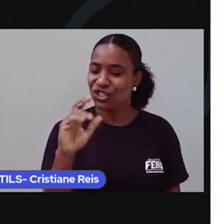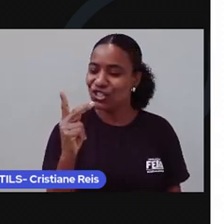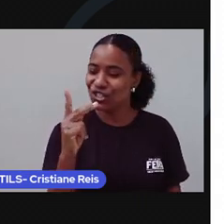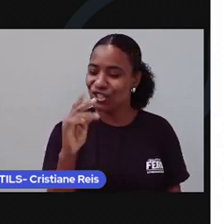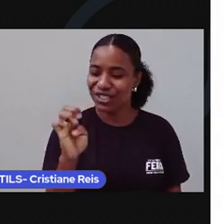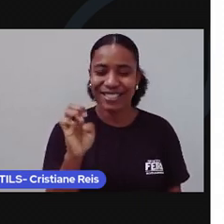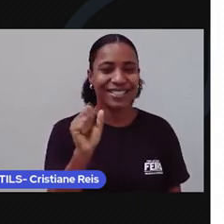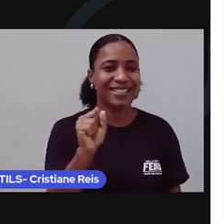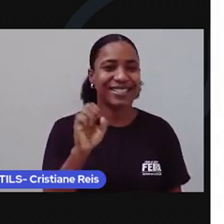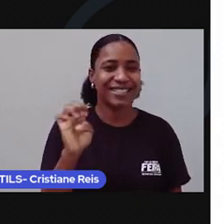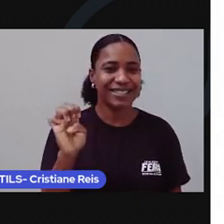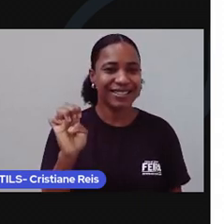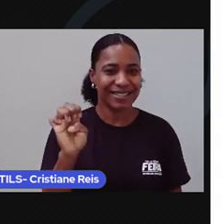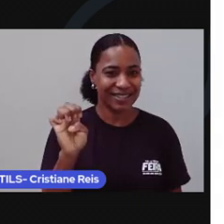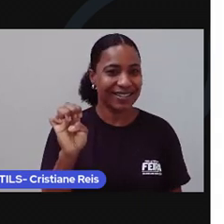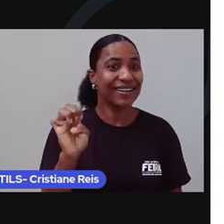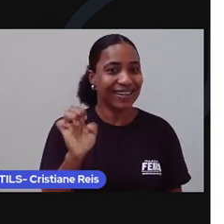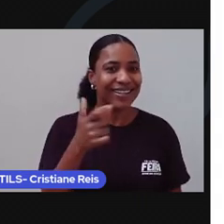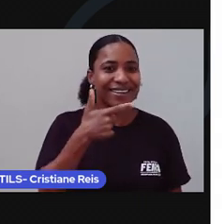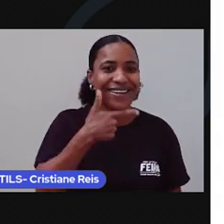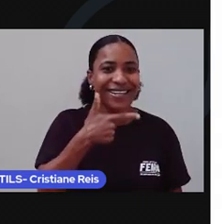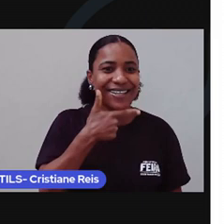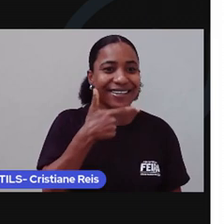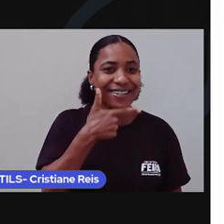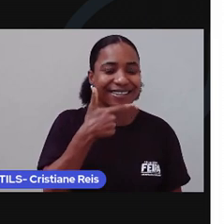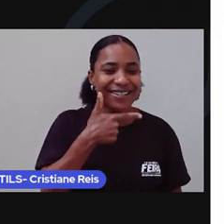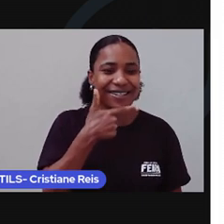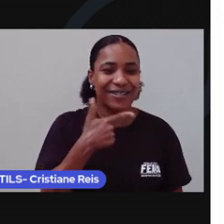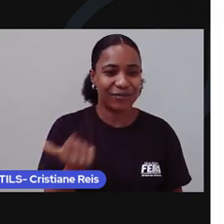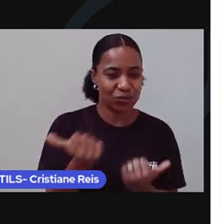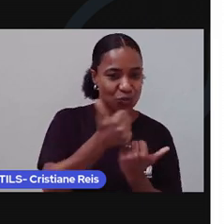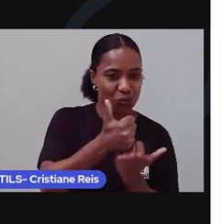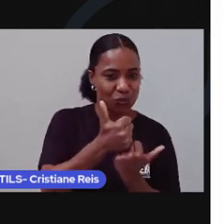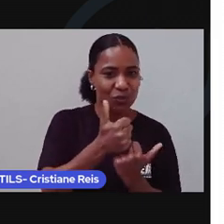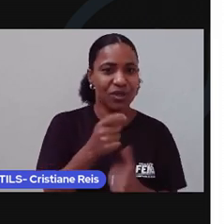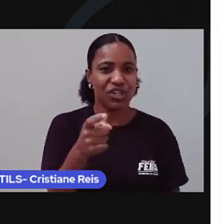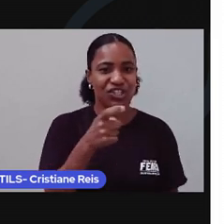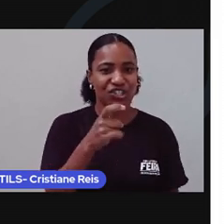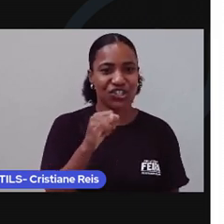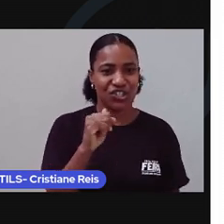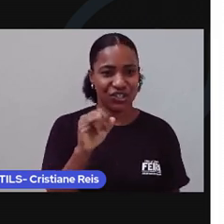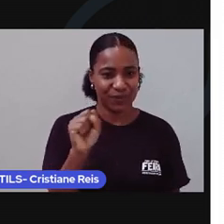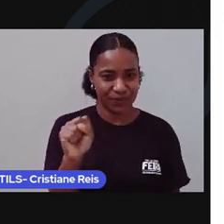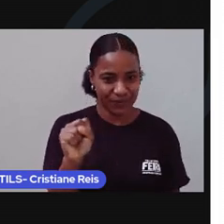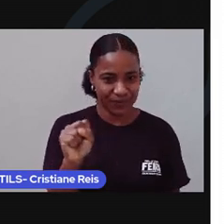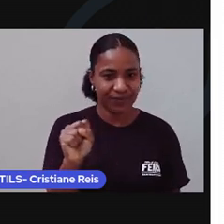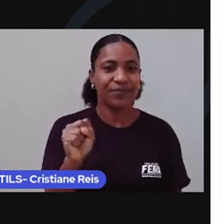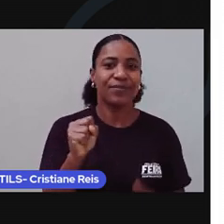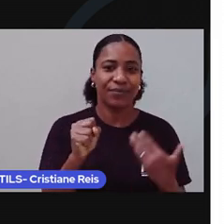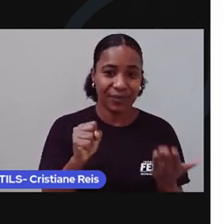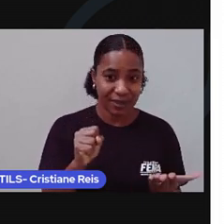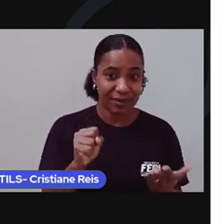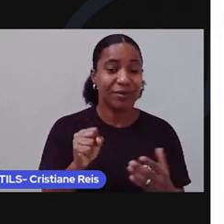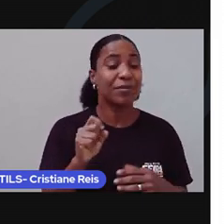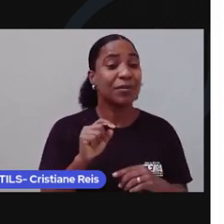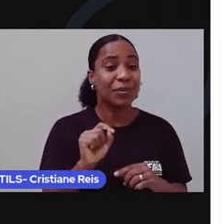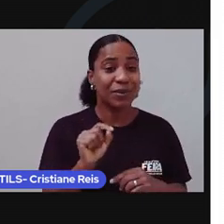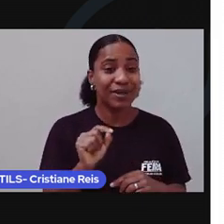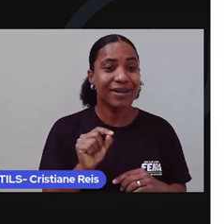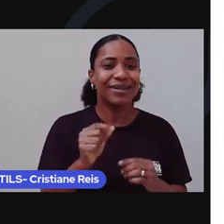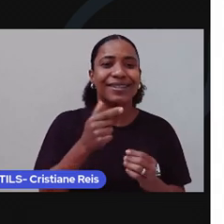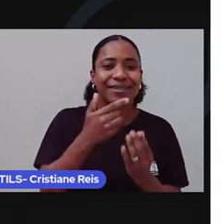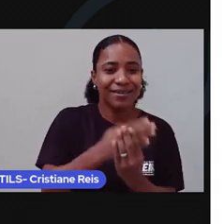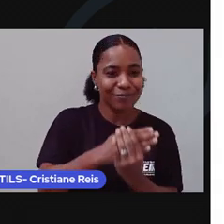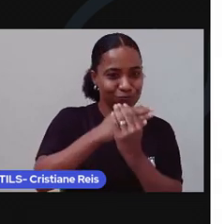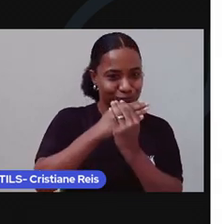significa queijo em inglês. E faz total sentido que esse lanche tenha esse nome, já que um dos seus principais ingredientes